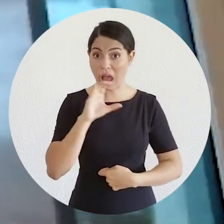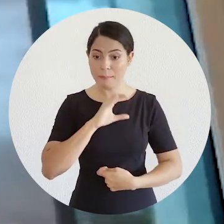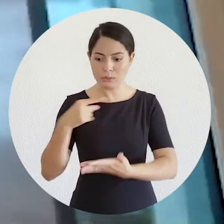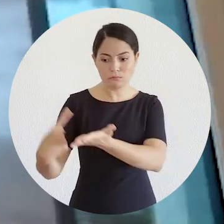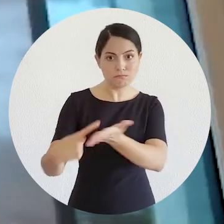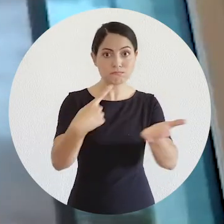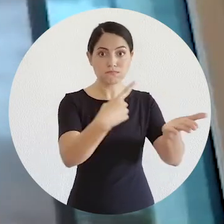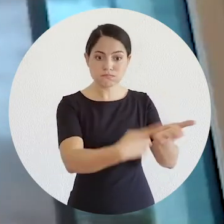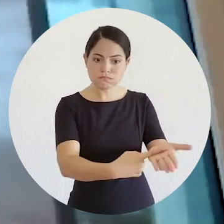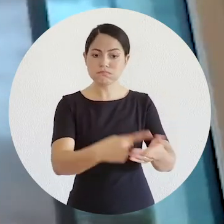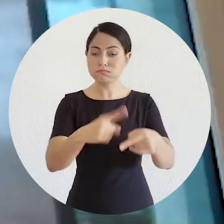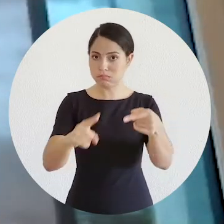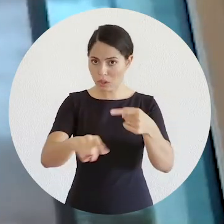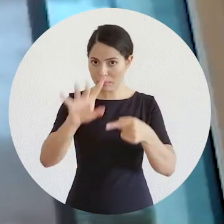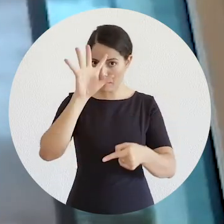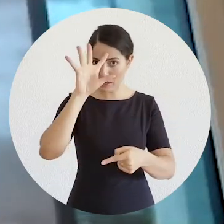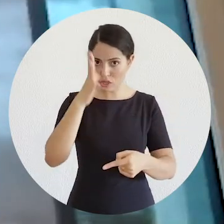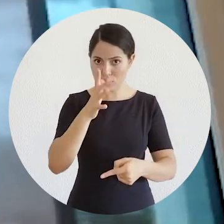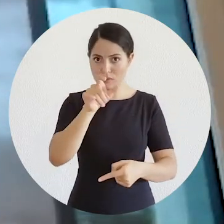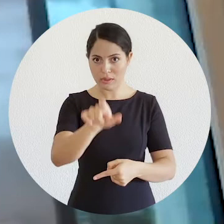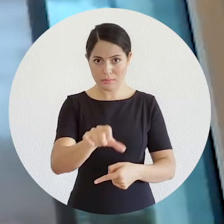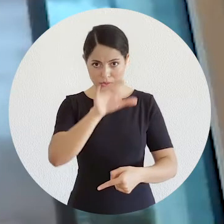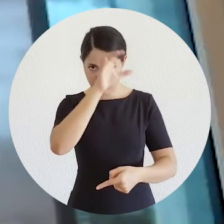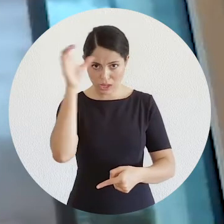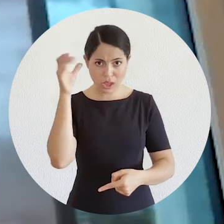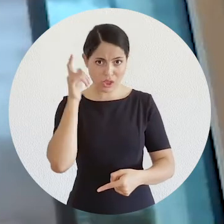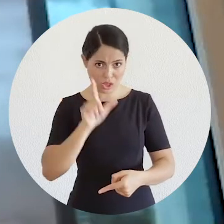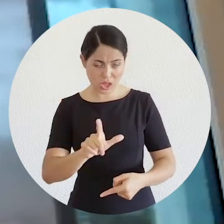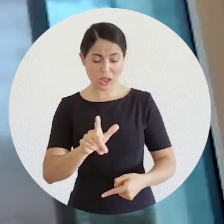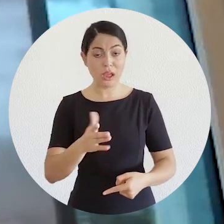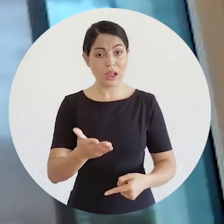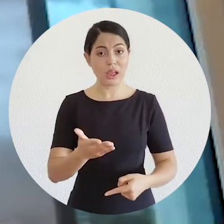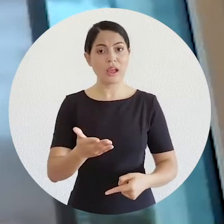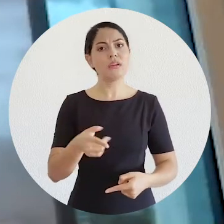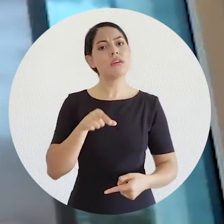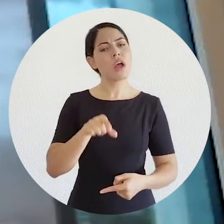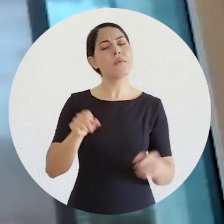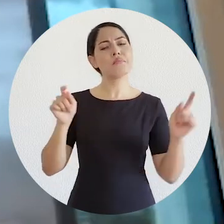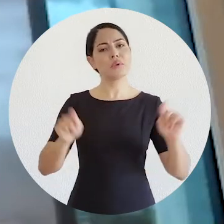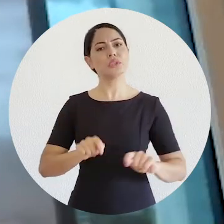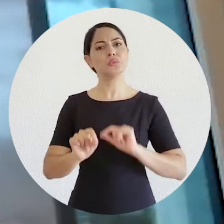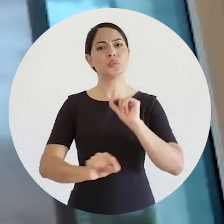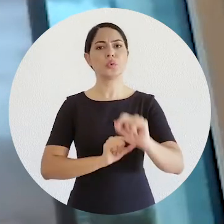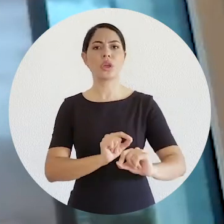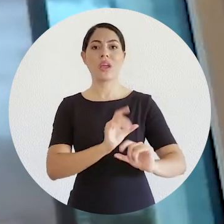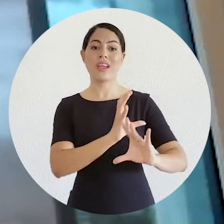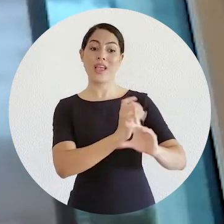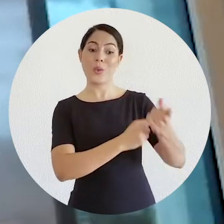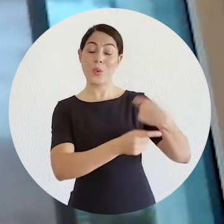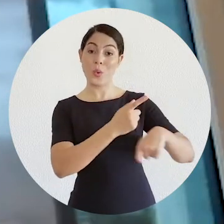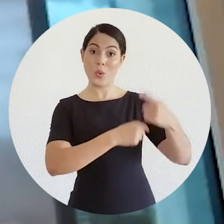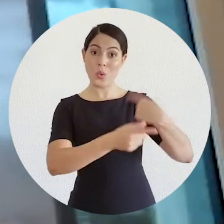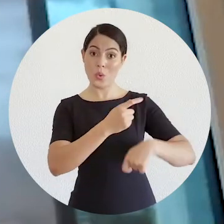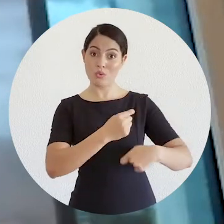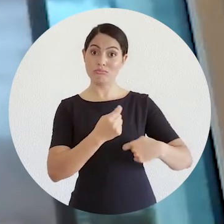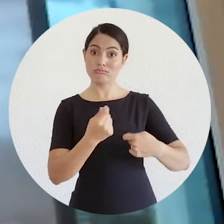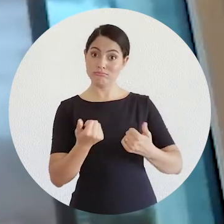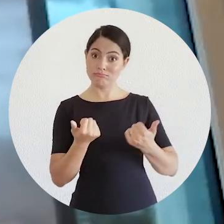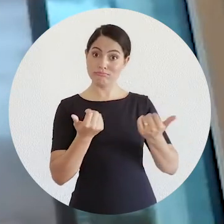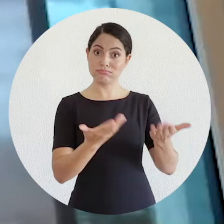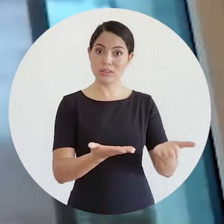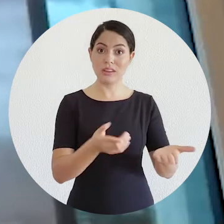a solução para o cliente, maior o proveito econômico e mais